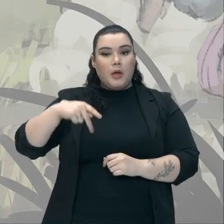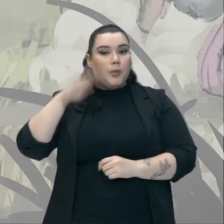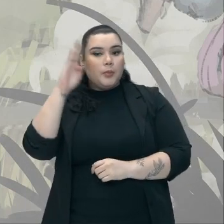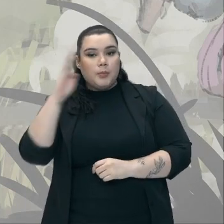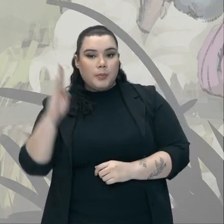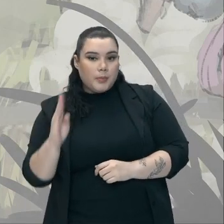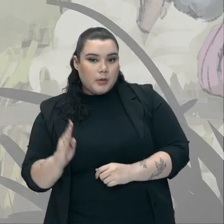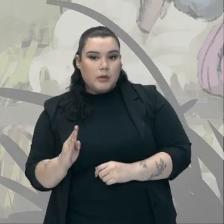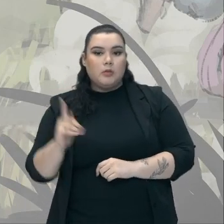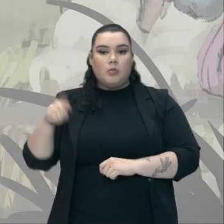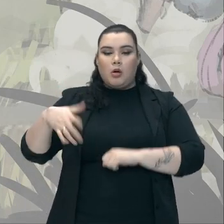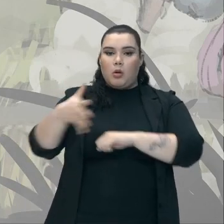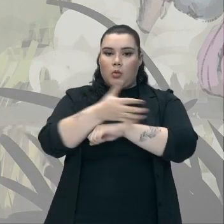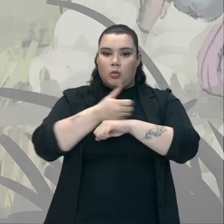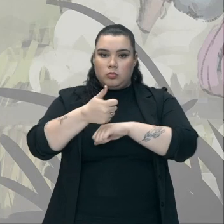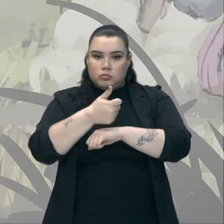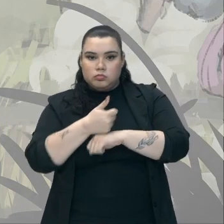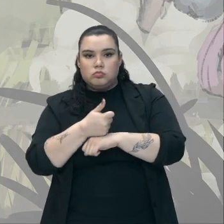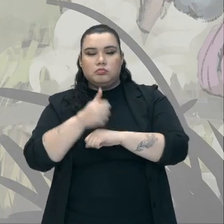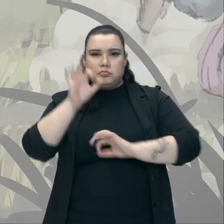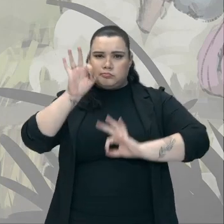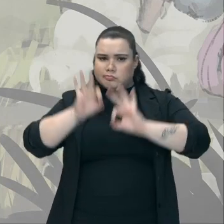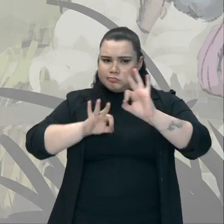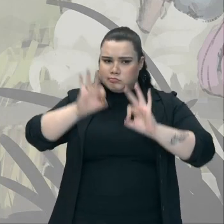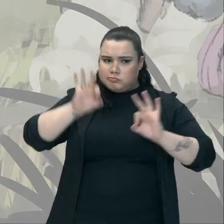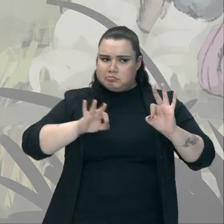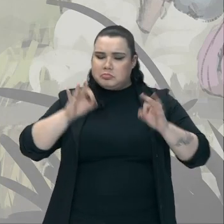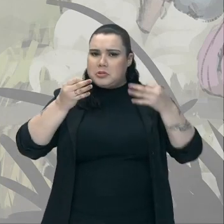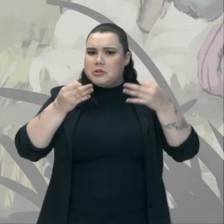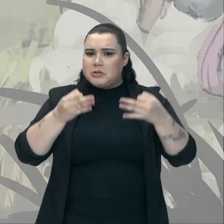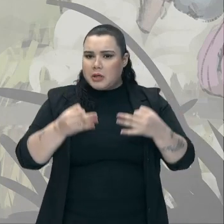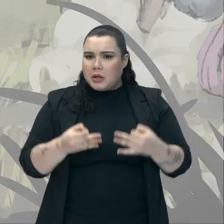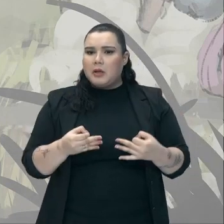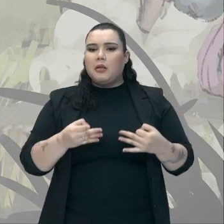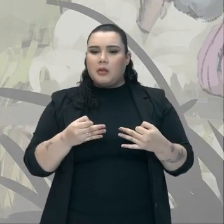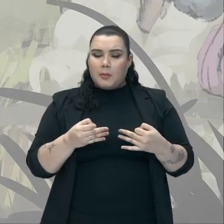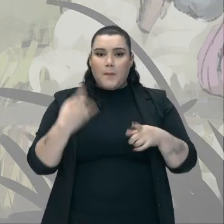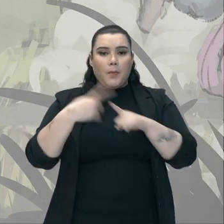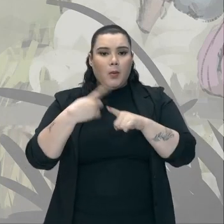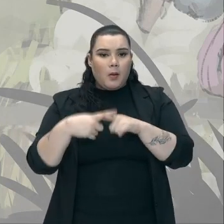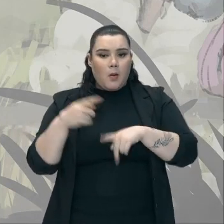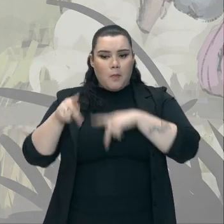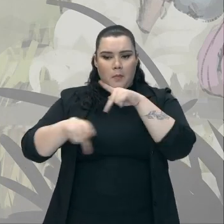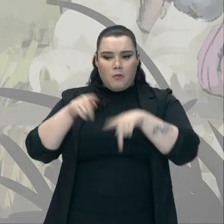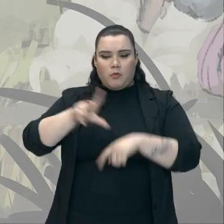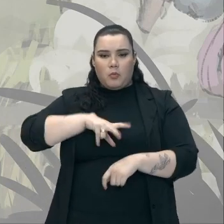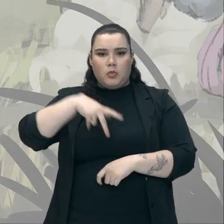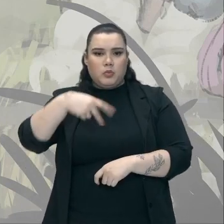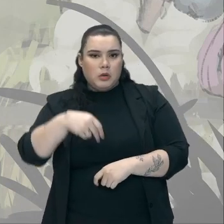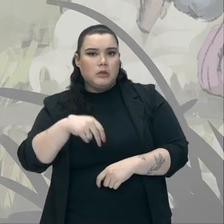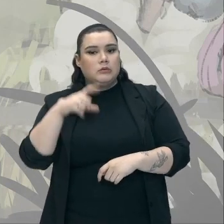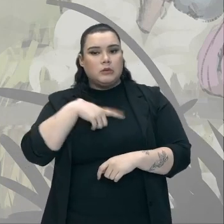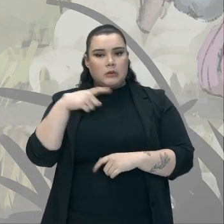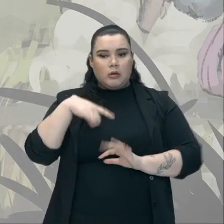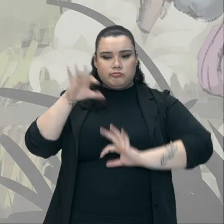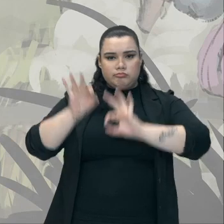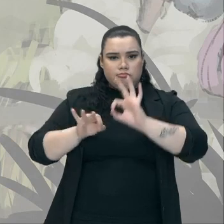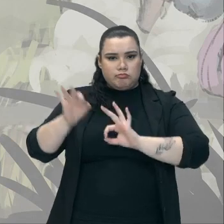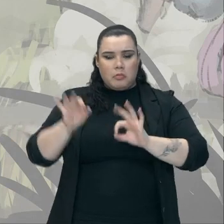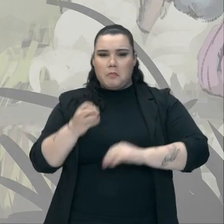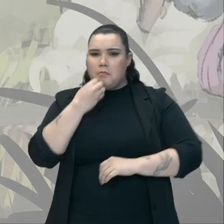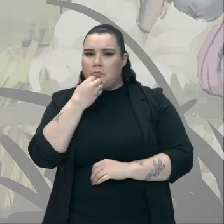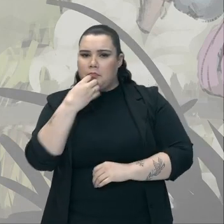colonização Altamente organizada Galera Os portugueses Organizaram Muito bem A